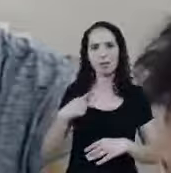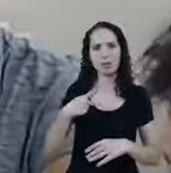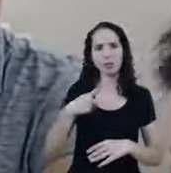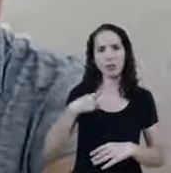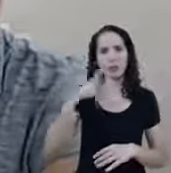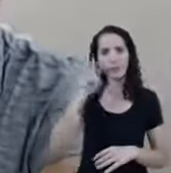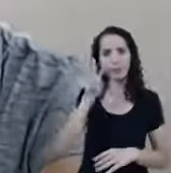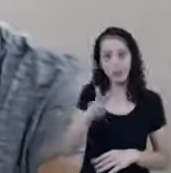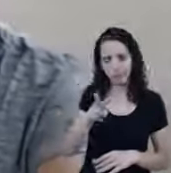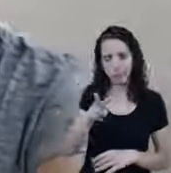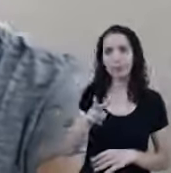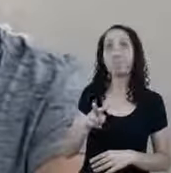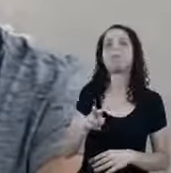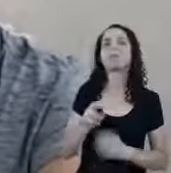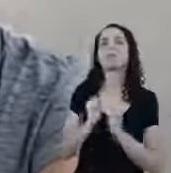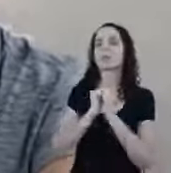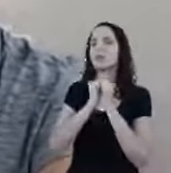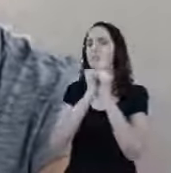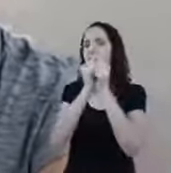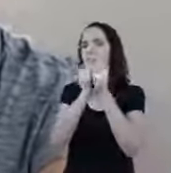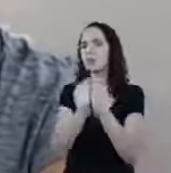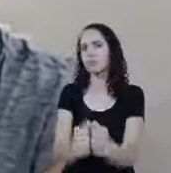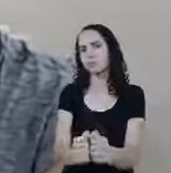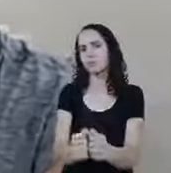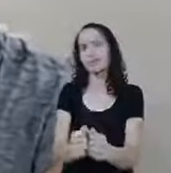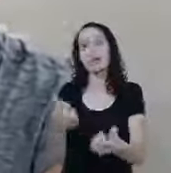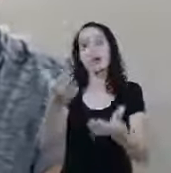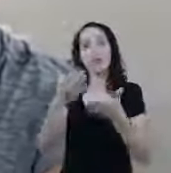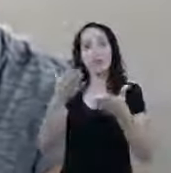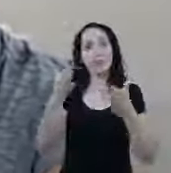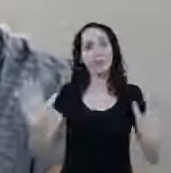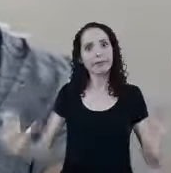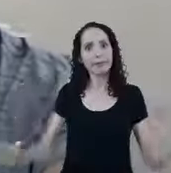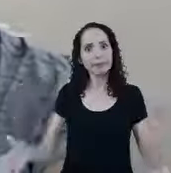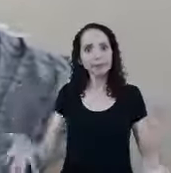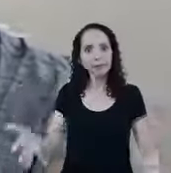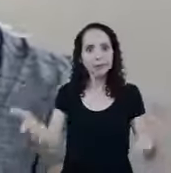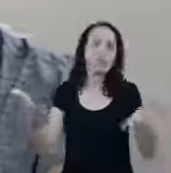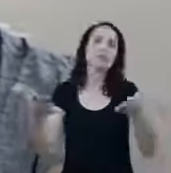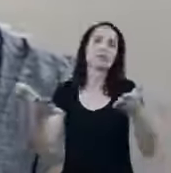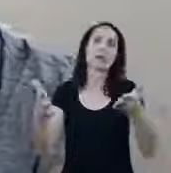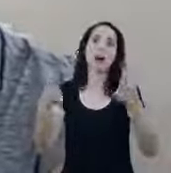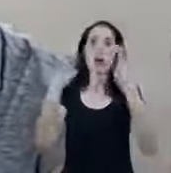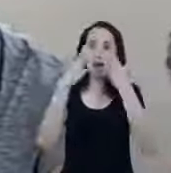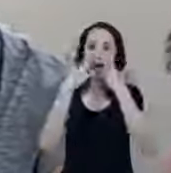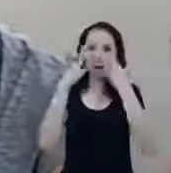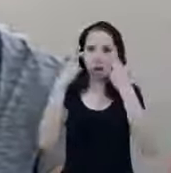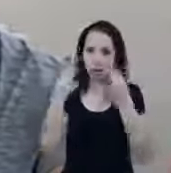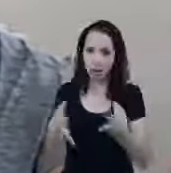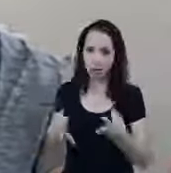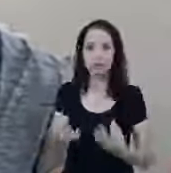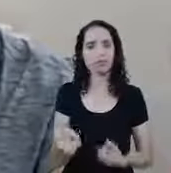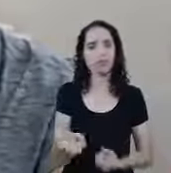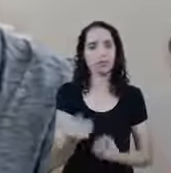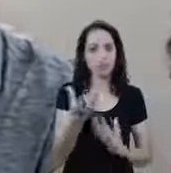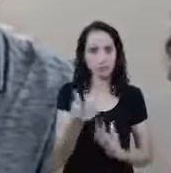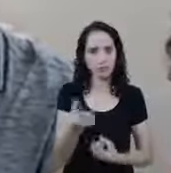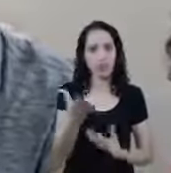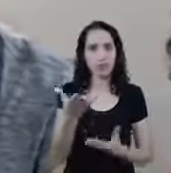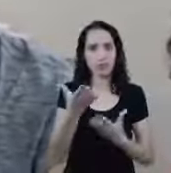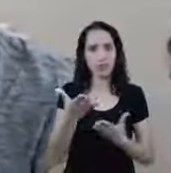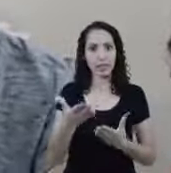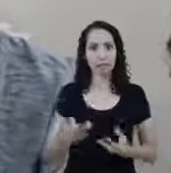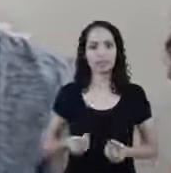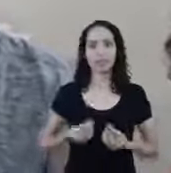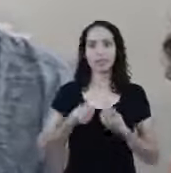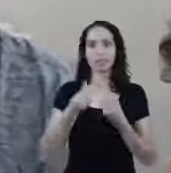Que vai nos acompanhar Que vai assistir Esse programa Eu queria muito Te incentivar A você ficar atento Às nossas informações Queremos oferecer